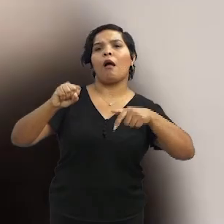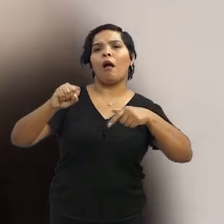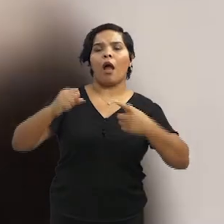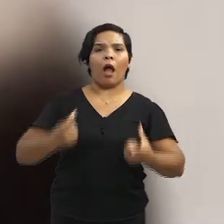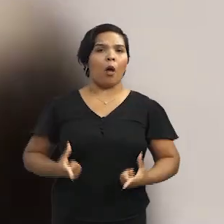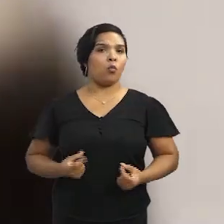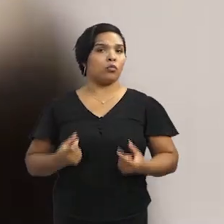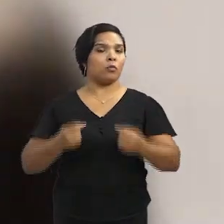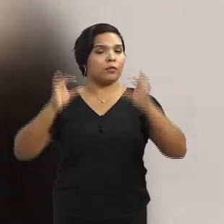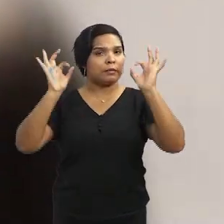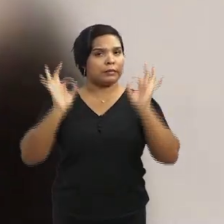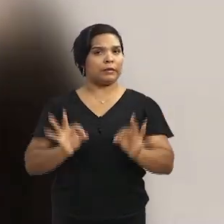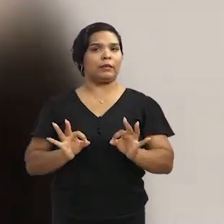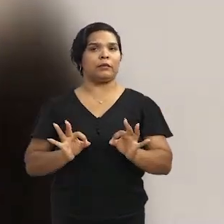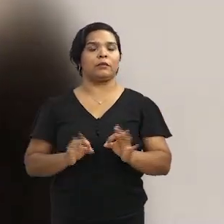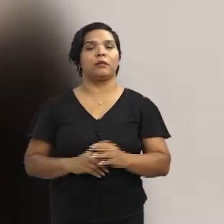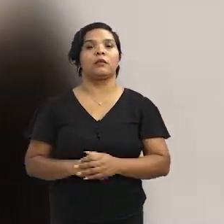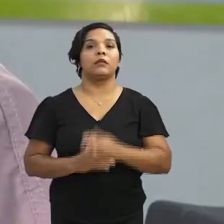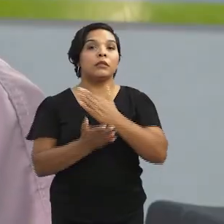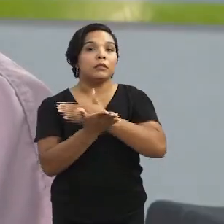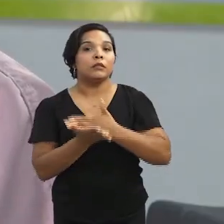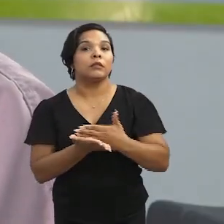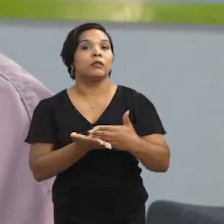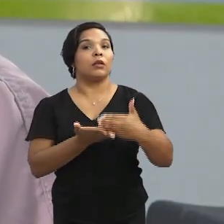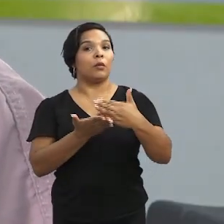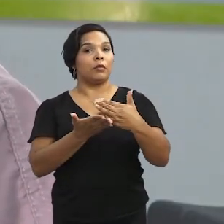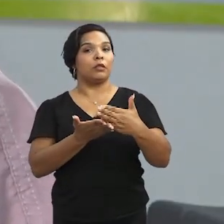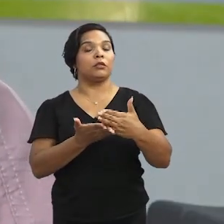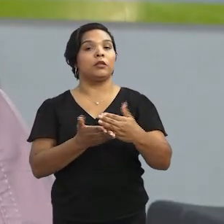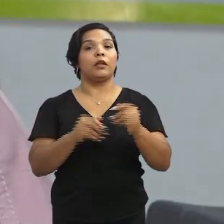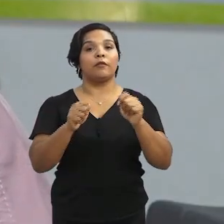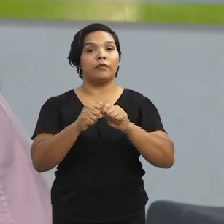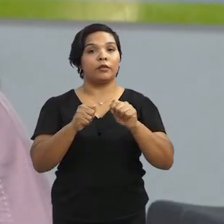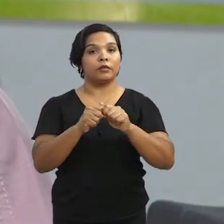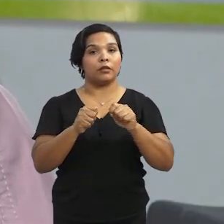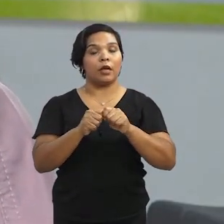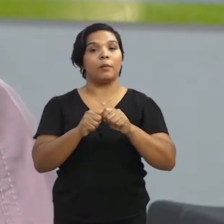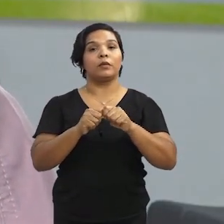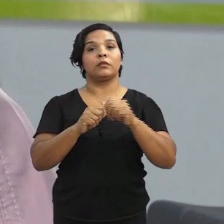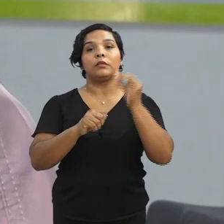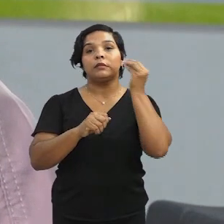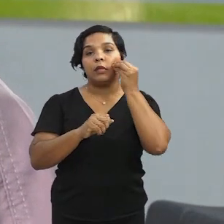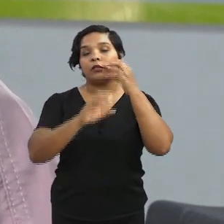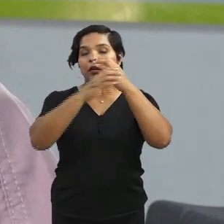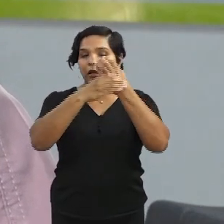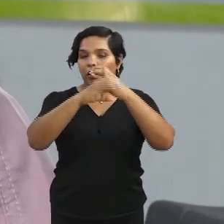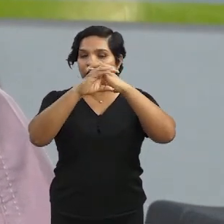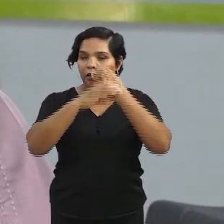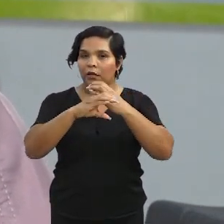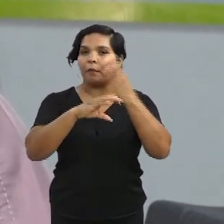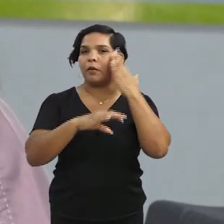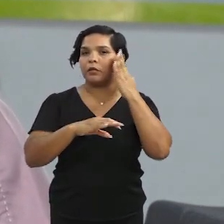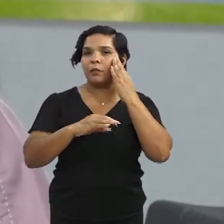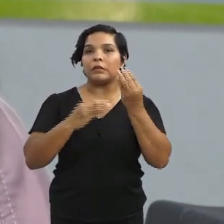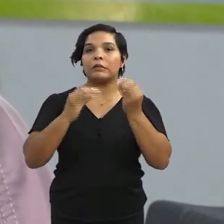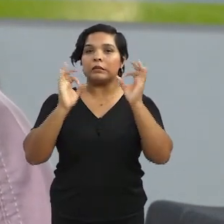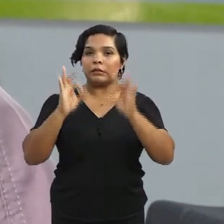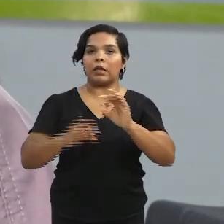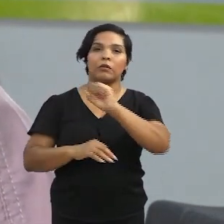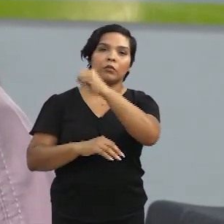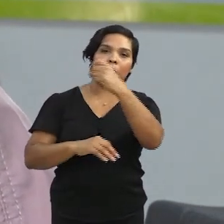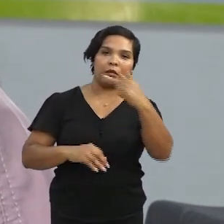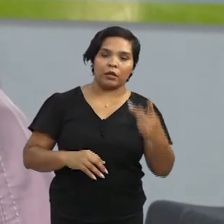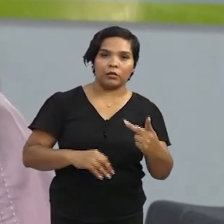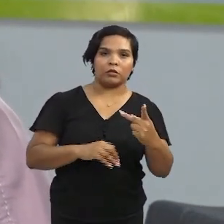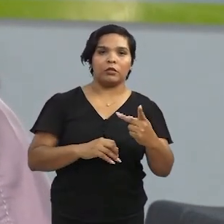tumor cerebral de forma precisa. Inicialmente, nós fizemos testes laboratoriais para avaliar tanto a performance do